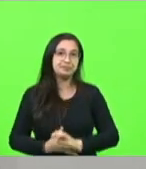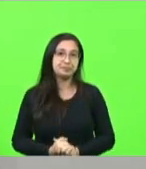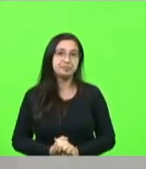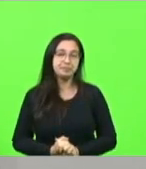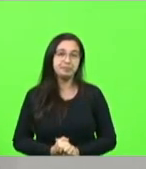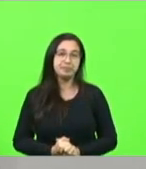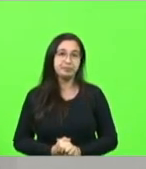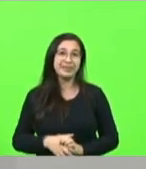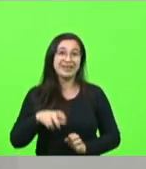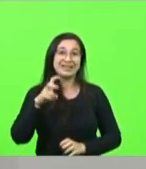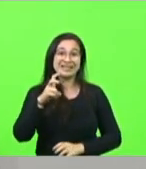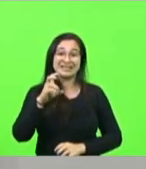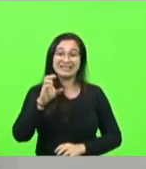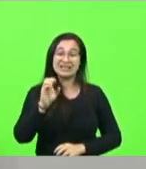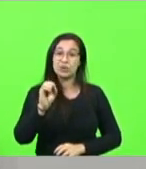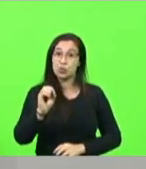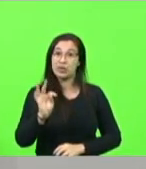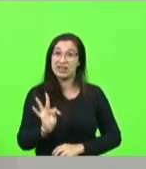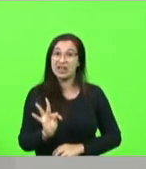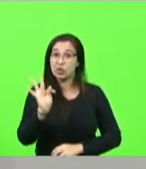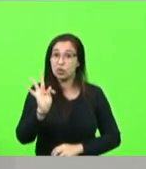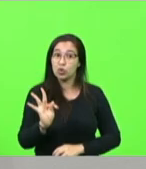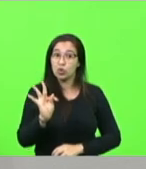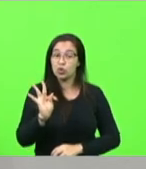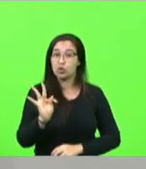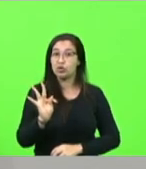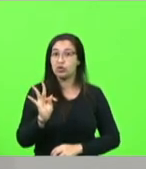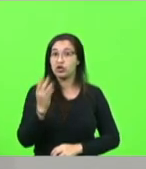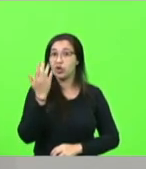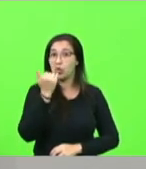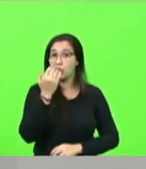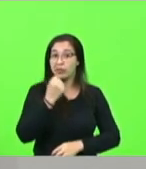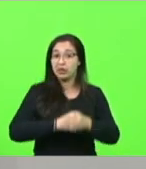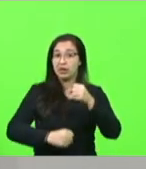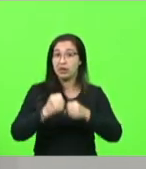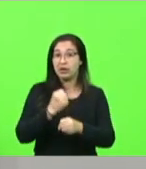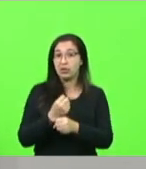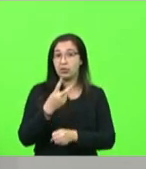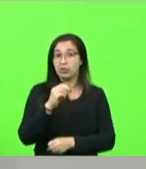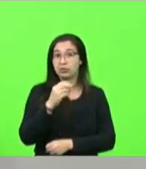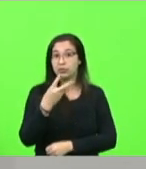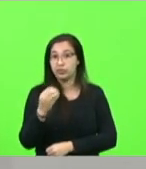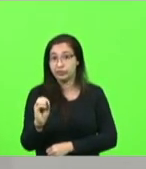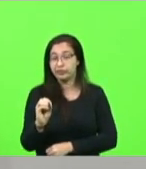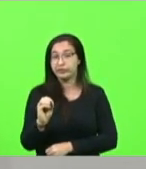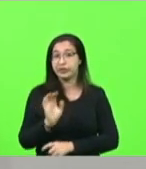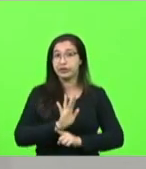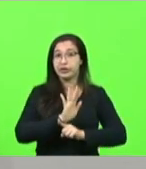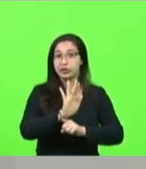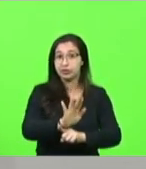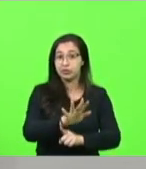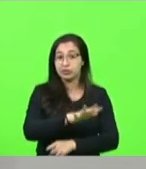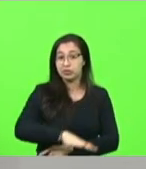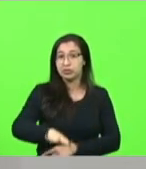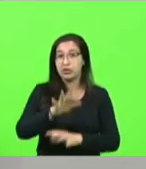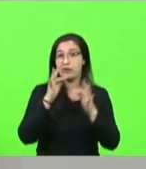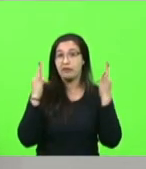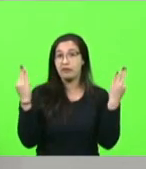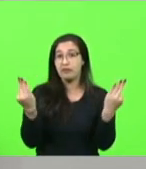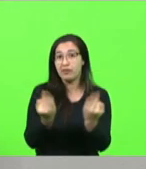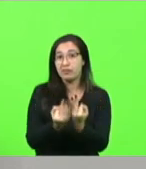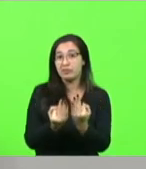50 toneladas de alimento no ano passado, alimento e higiene pessoal investidos nas famílias, nessas